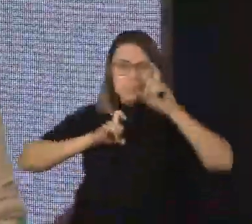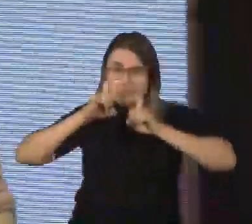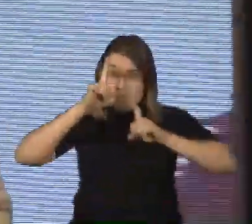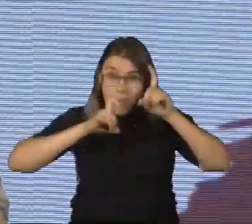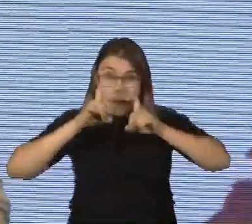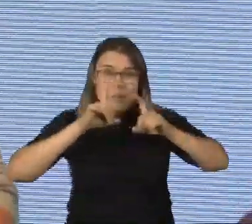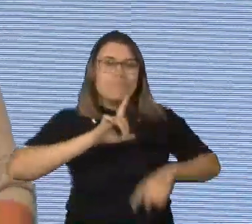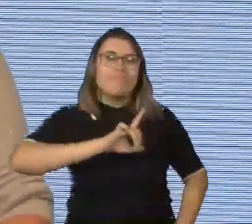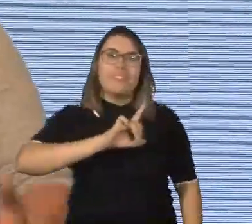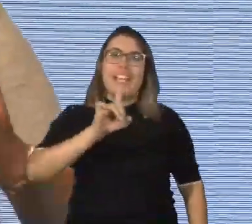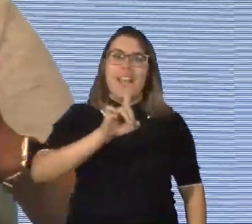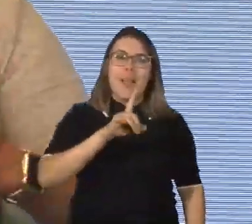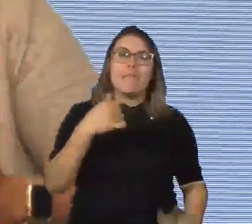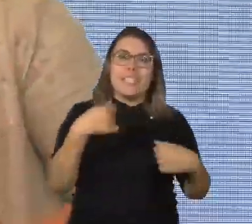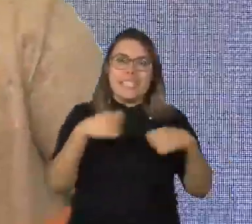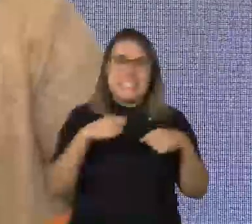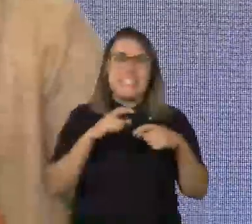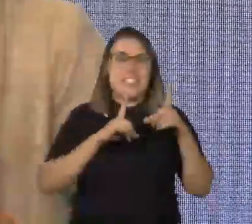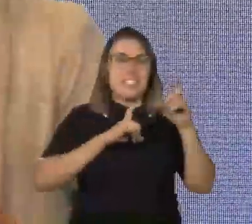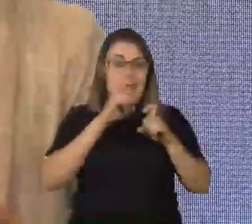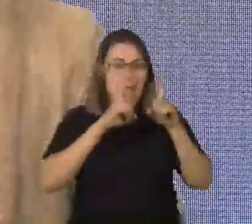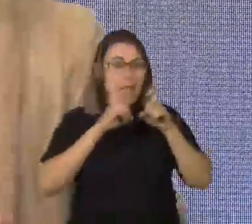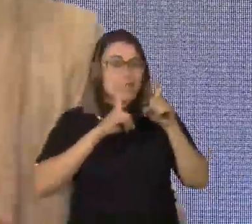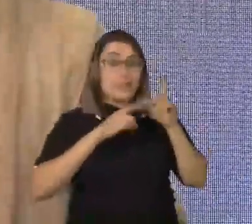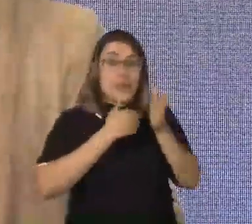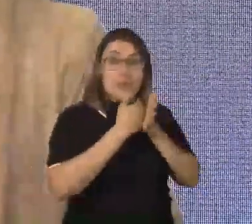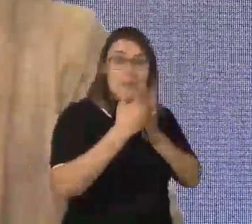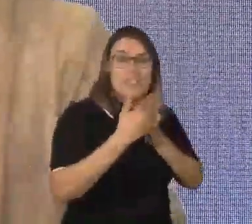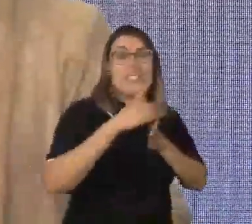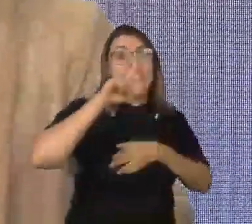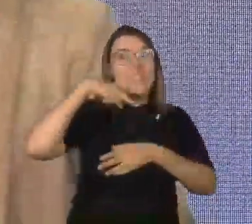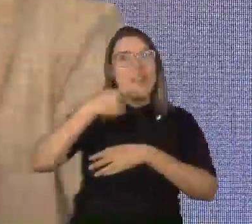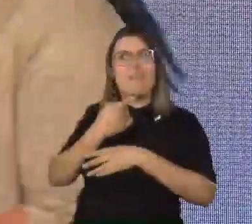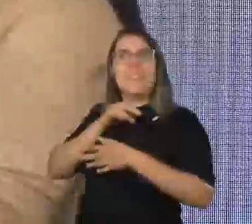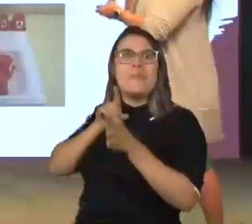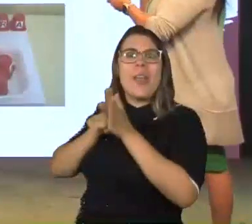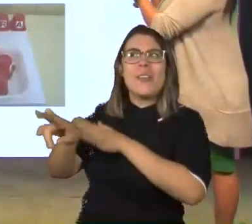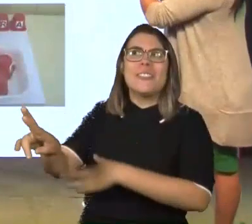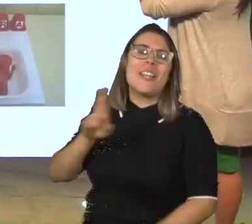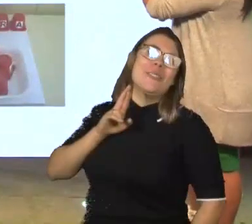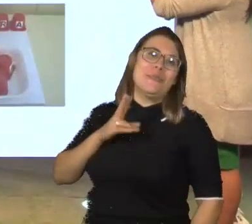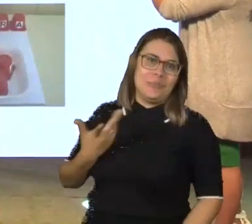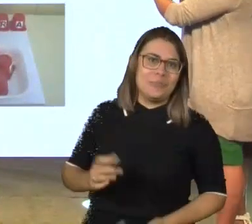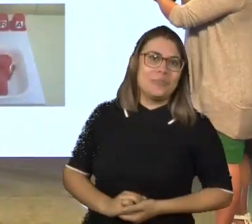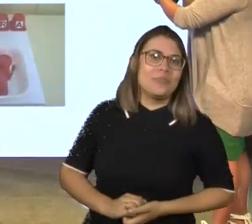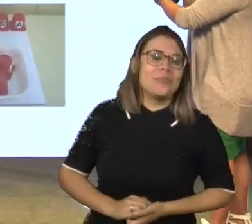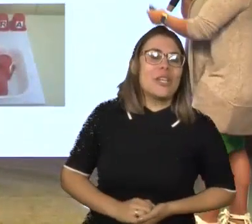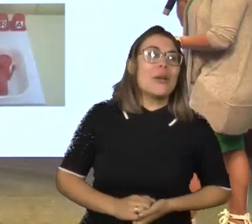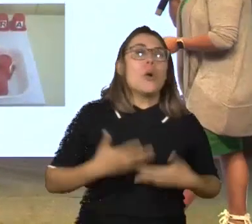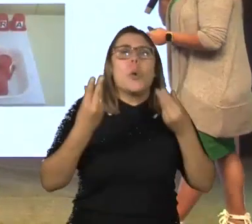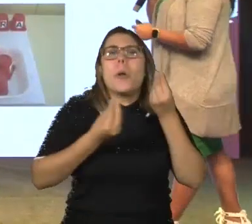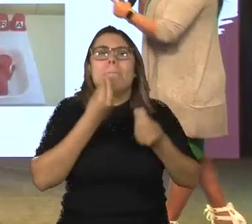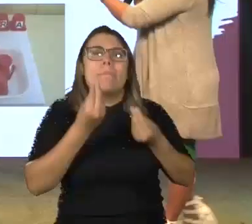por comando de receptividade, a criança pode ser alfabetizada. Então, vamos lá. Fase lúdica.